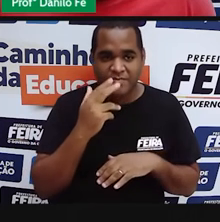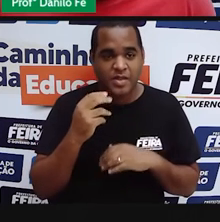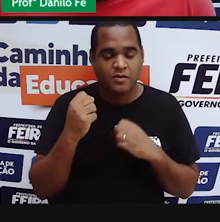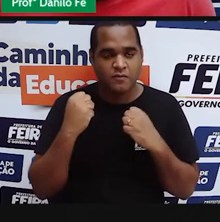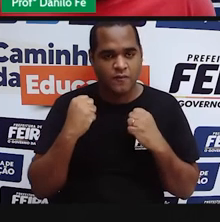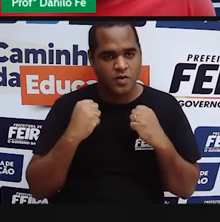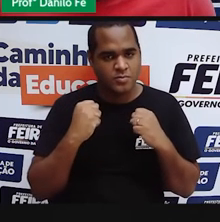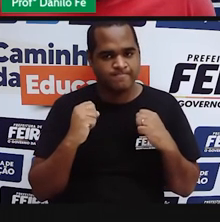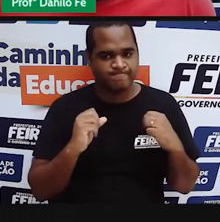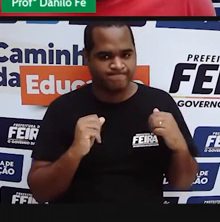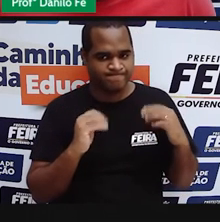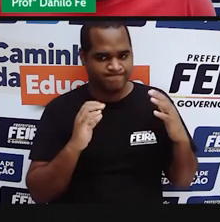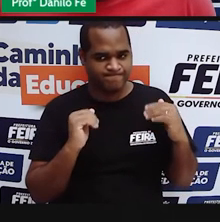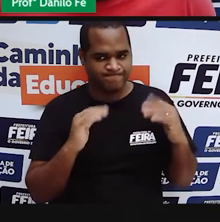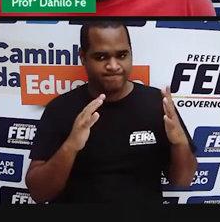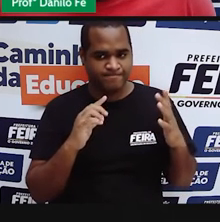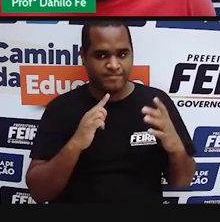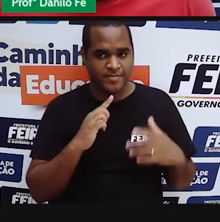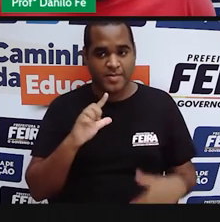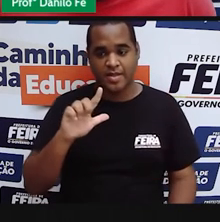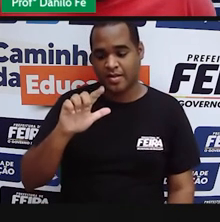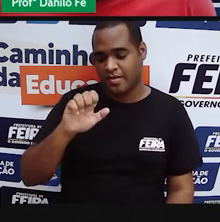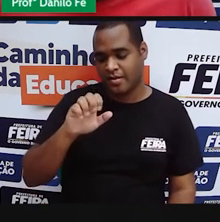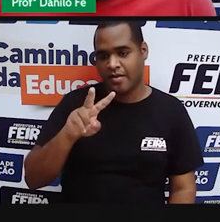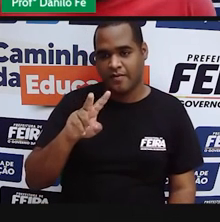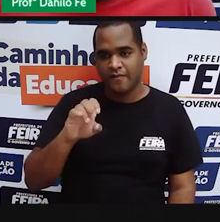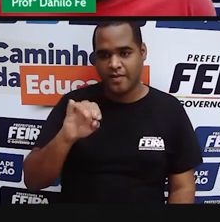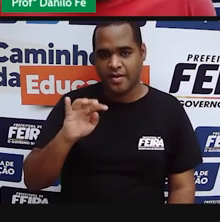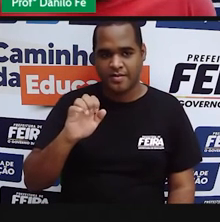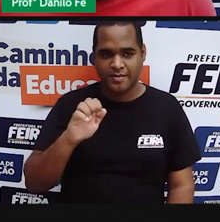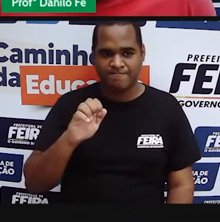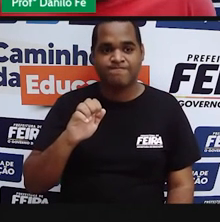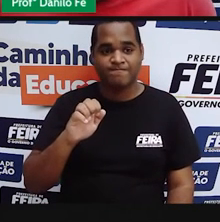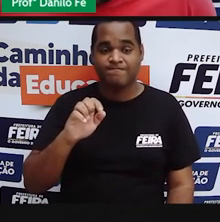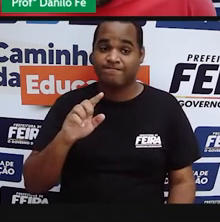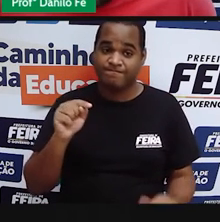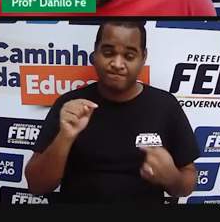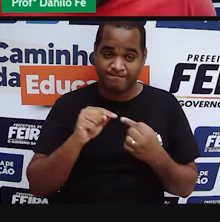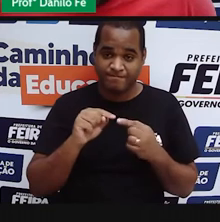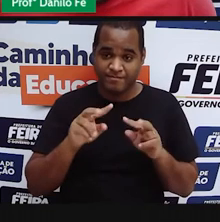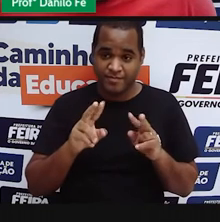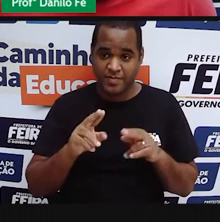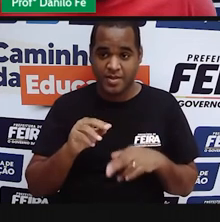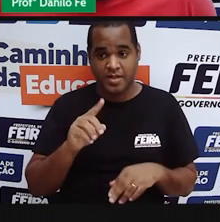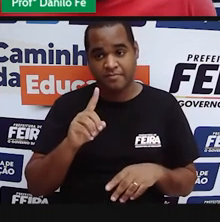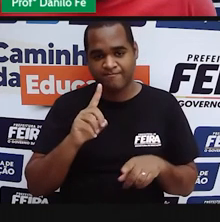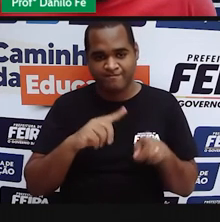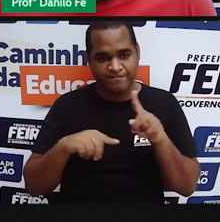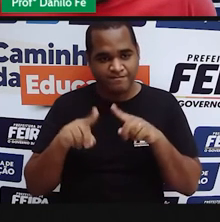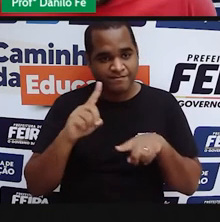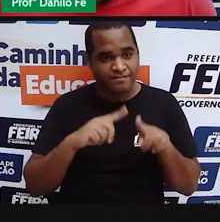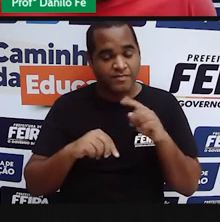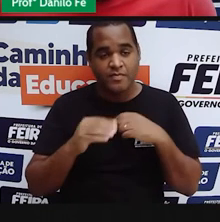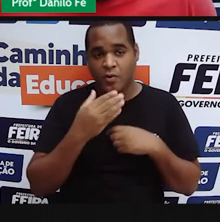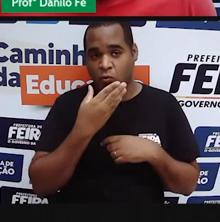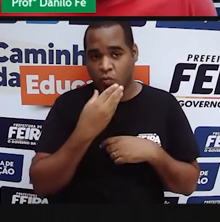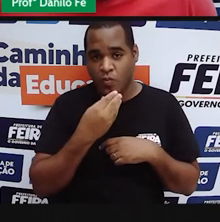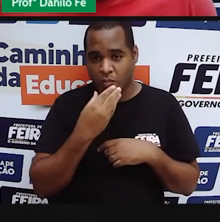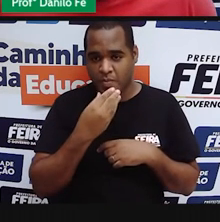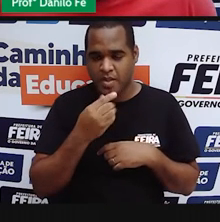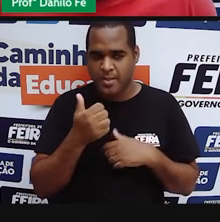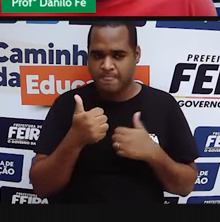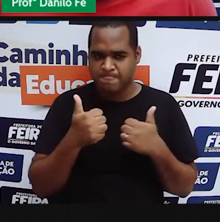forte e grandioso, como o Leviatã do Robbins. Ele deveria ser liderado